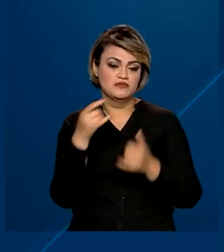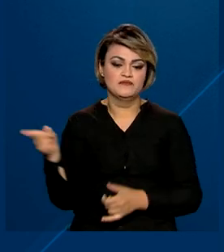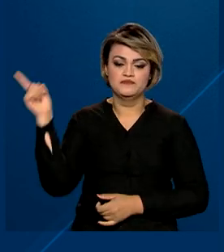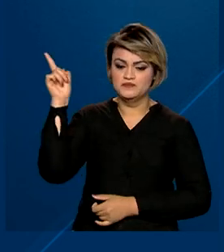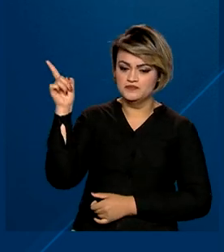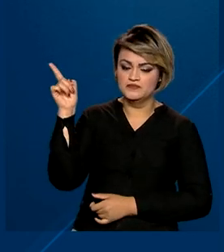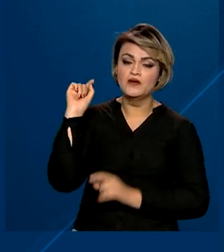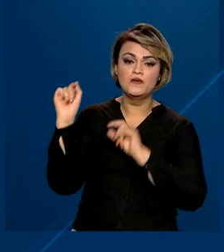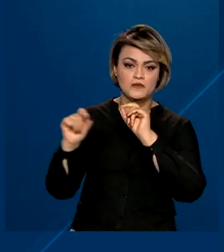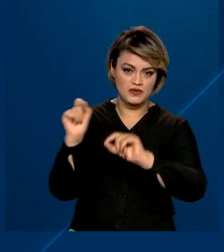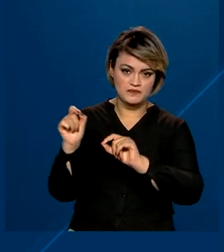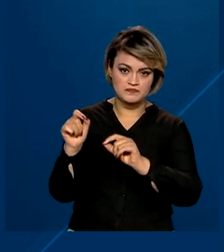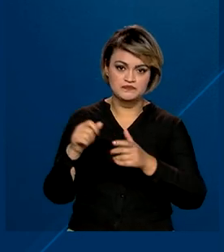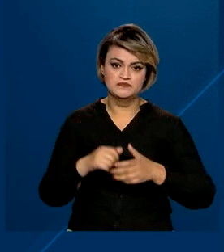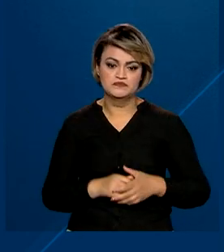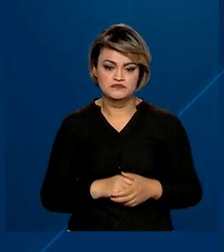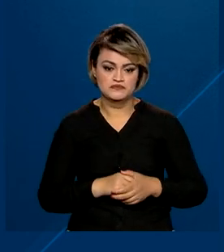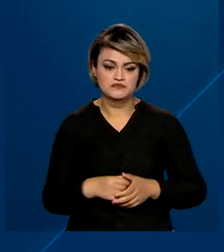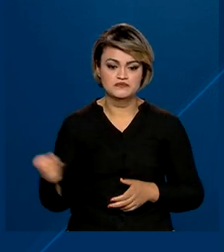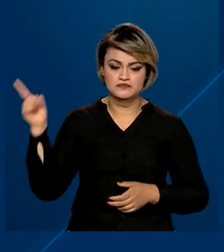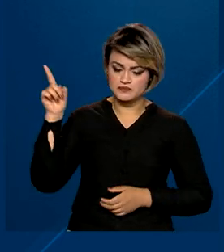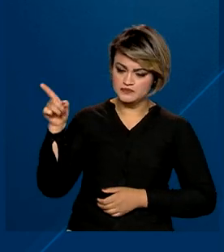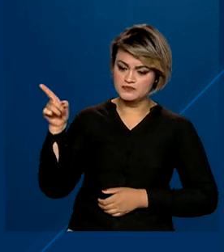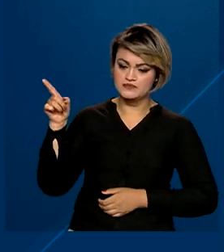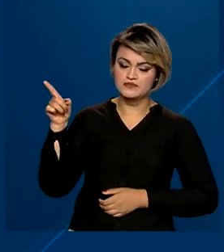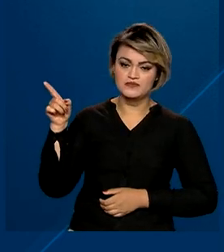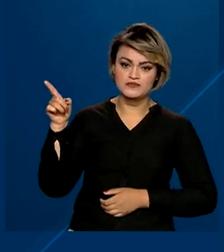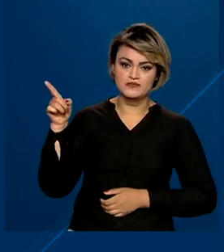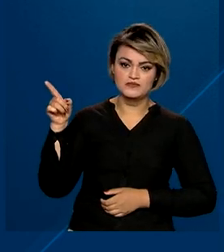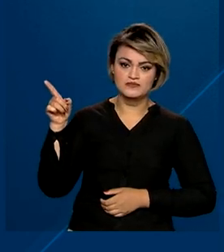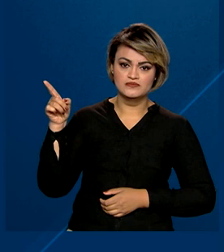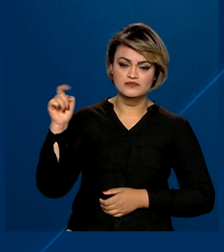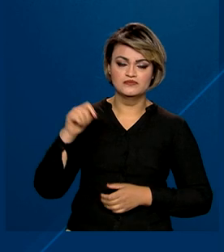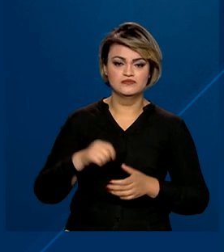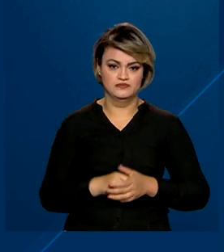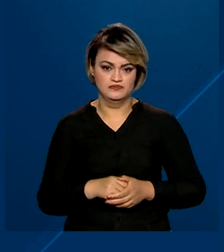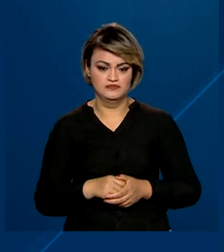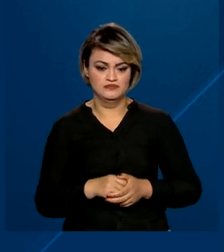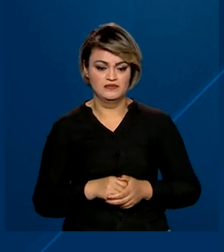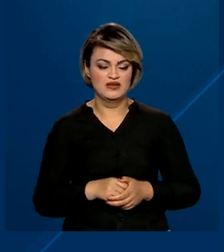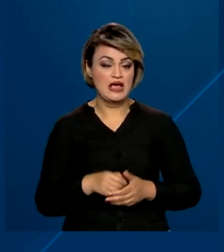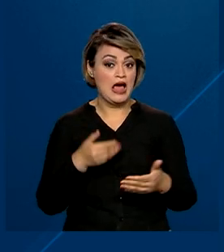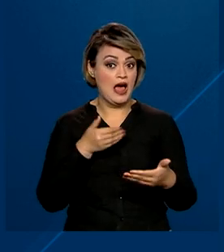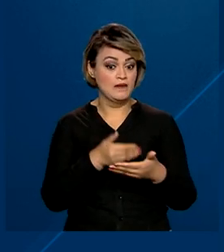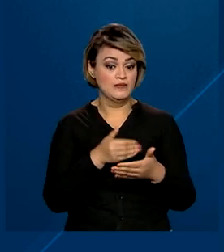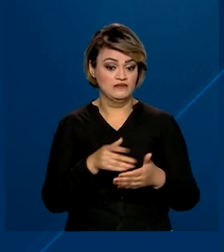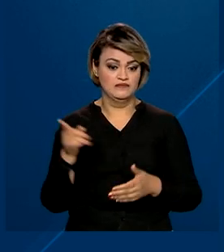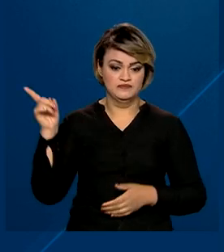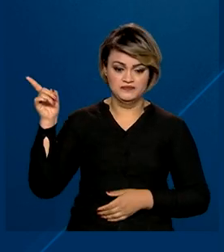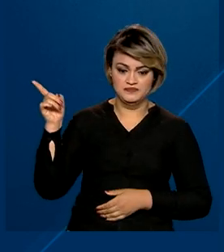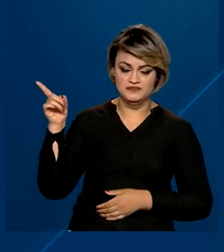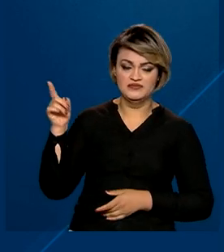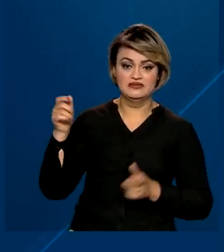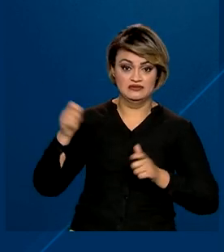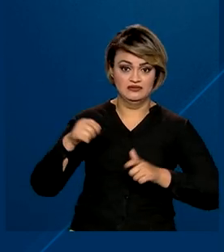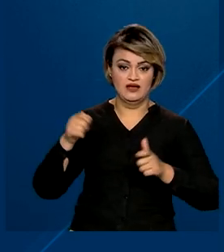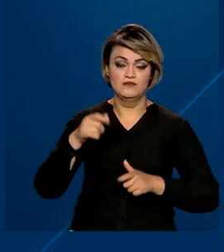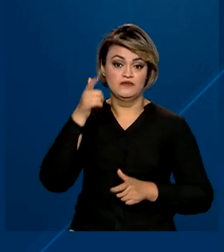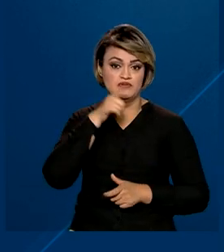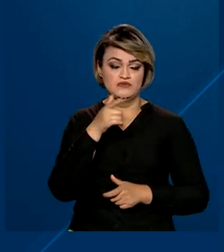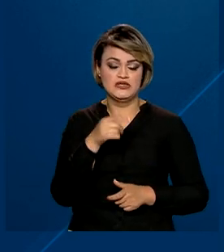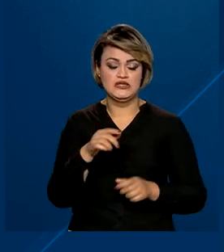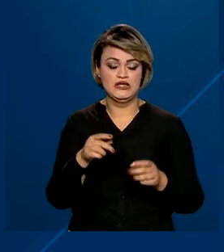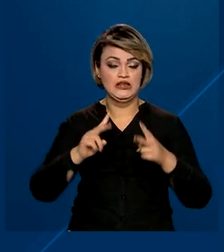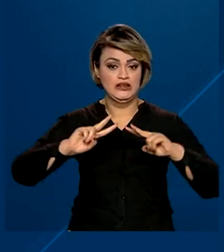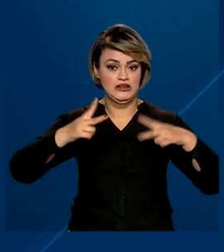é o FGTS Digital e tirar dúvidas sobre o Fundo de Garantia. Em breve, a ferramenta também vai disponibilizar um